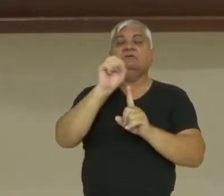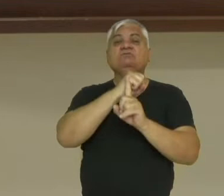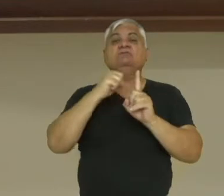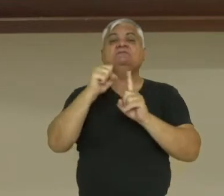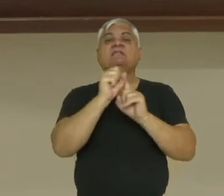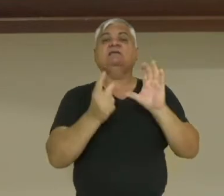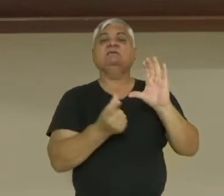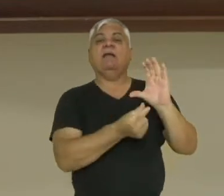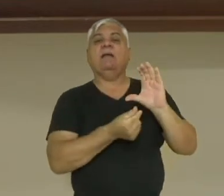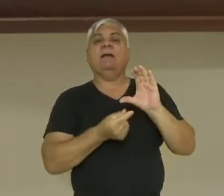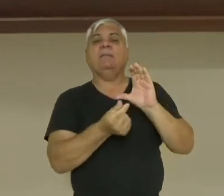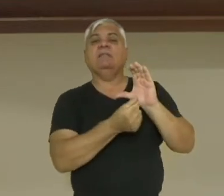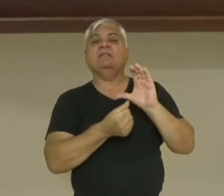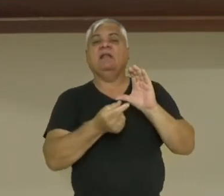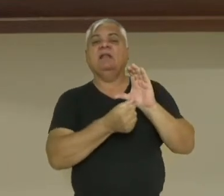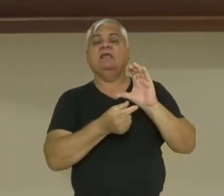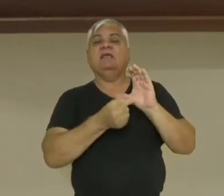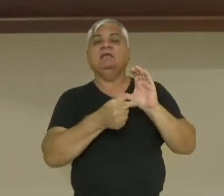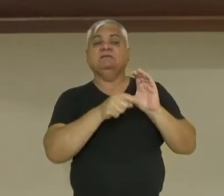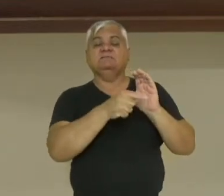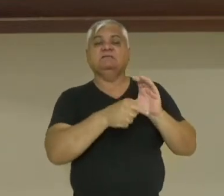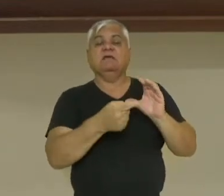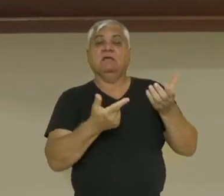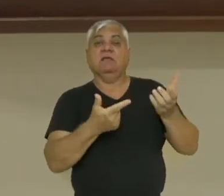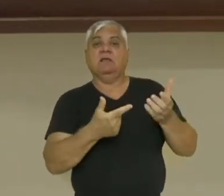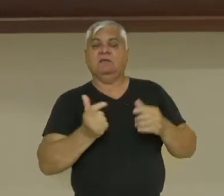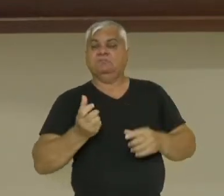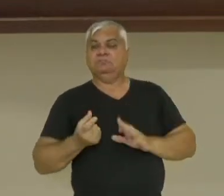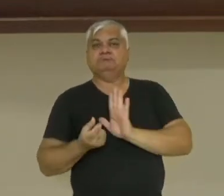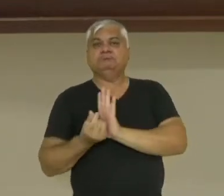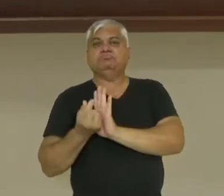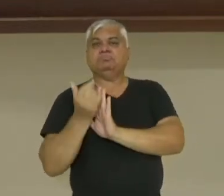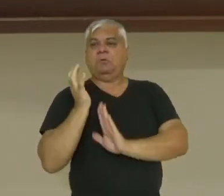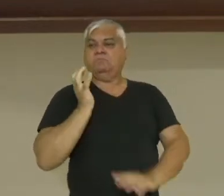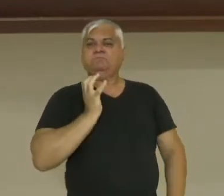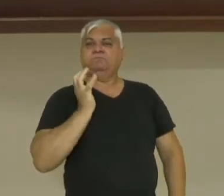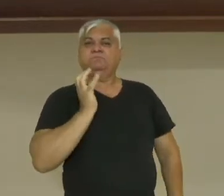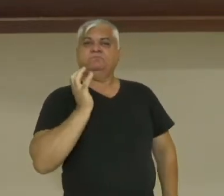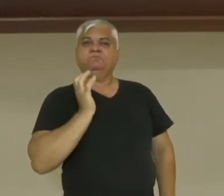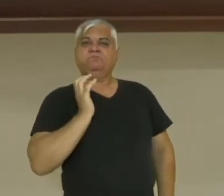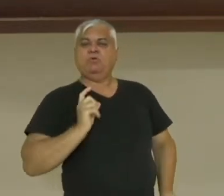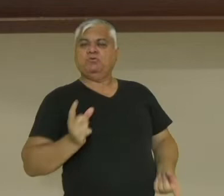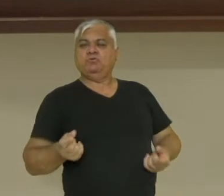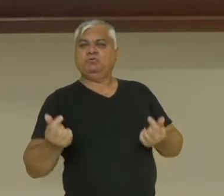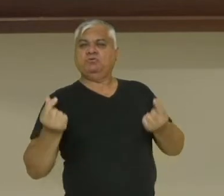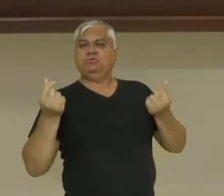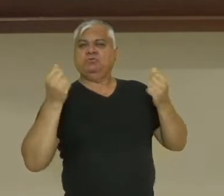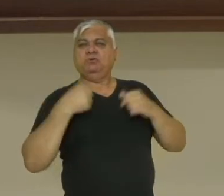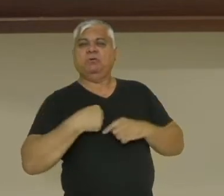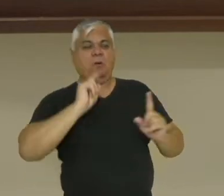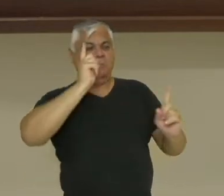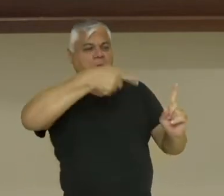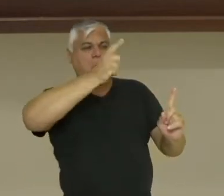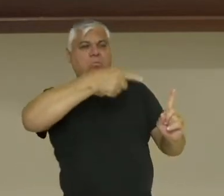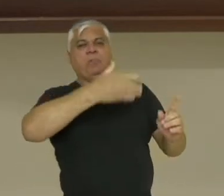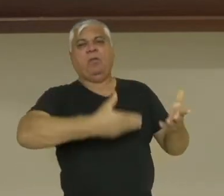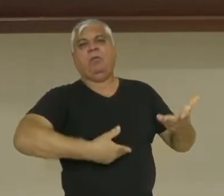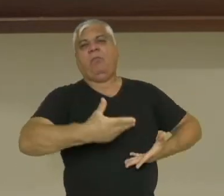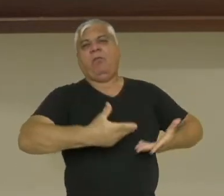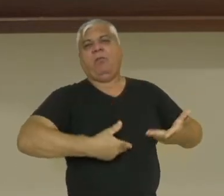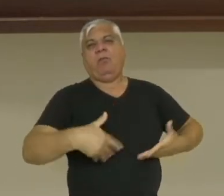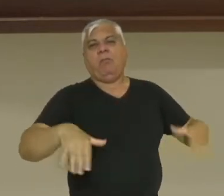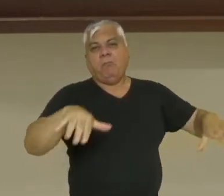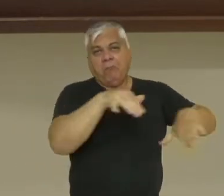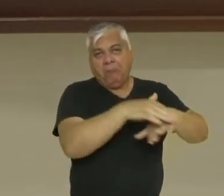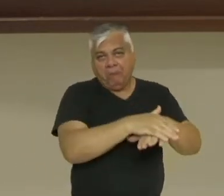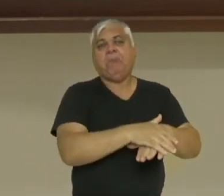a classe dominante, a classe burguesa, os proprietários dos meios de produção e a classe que não é proprietária dos